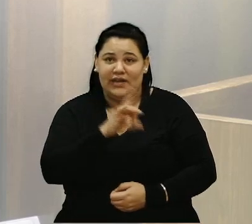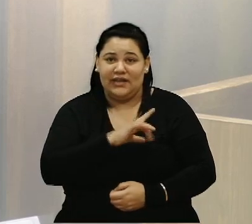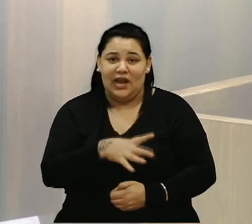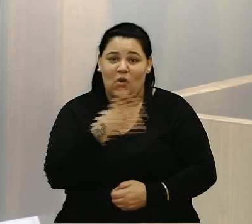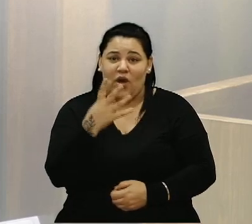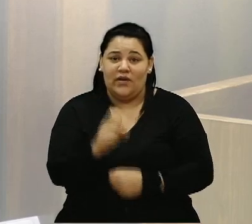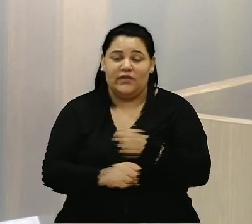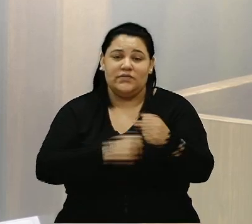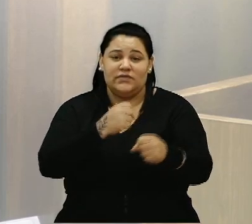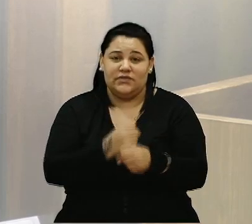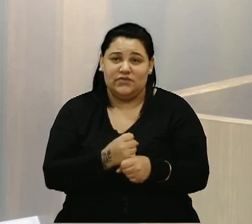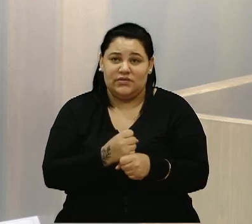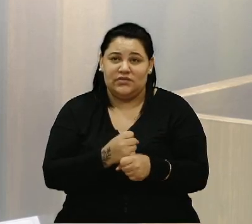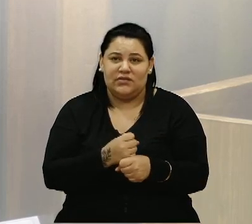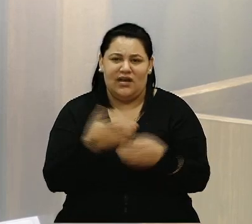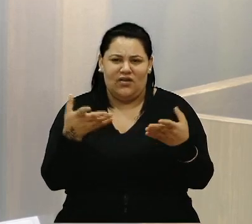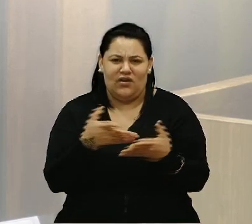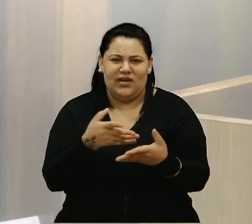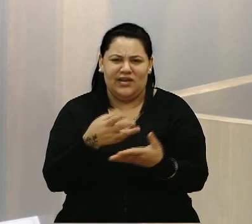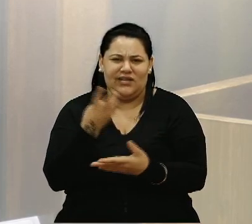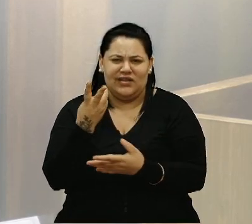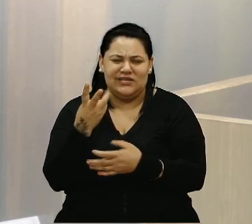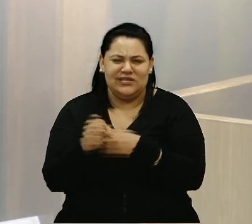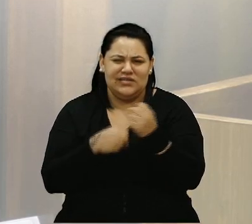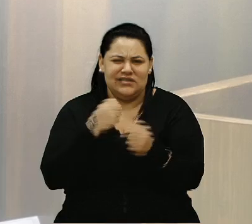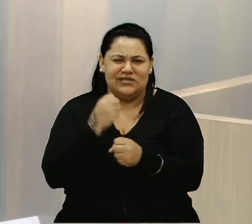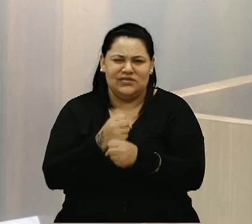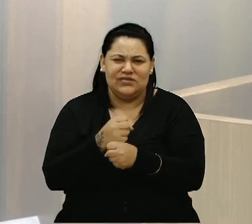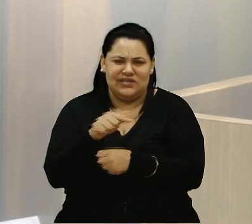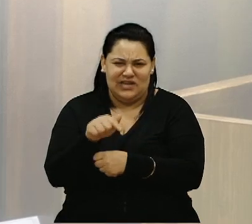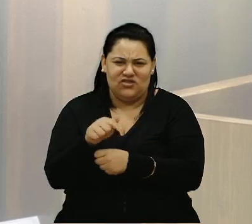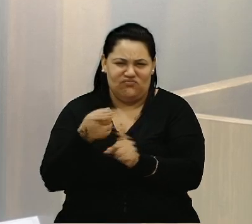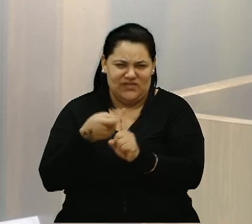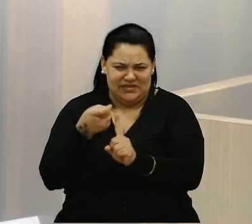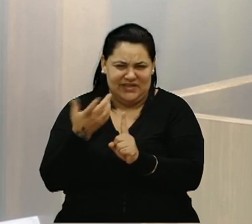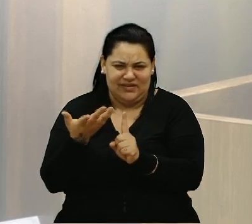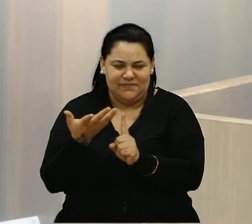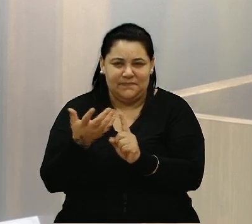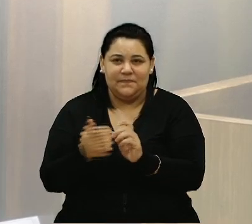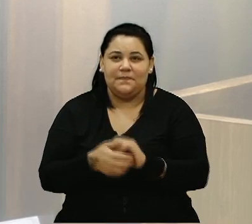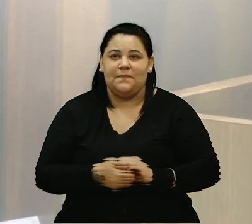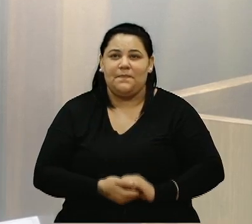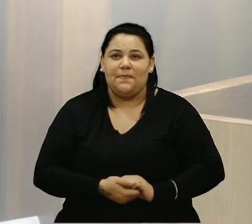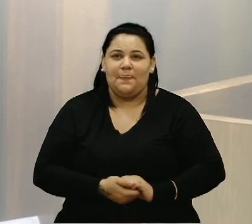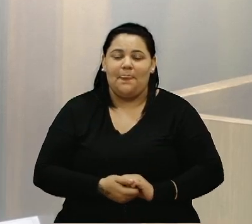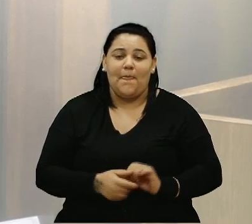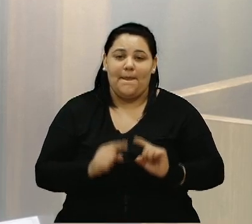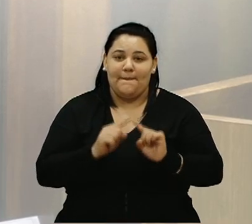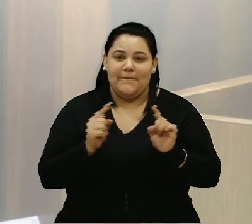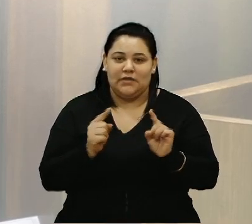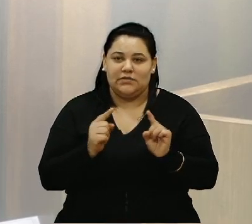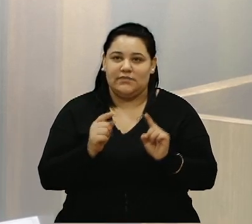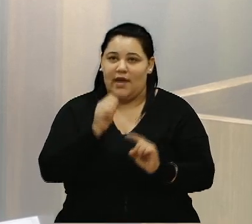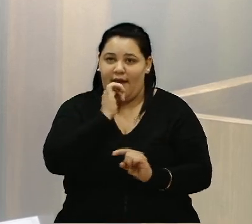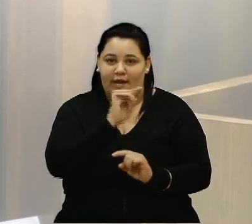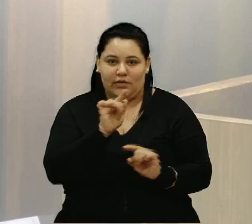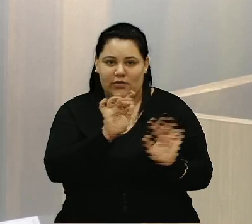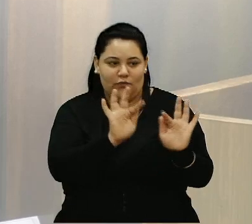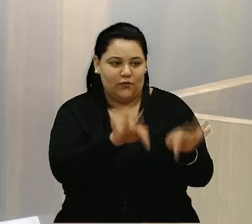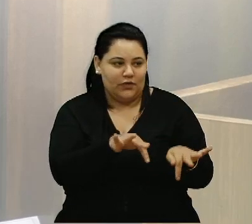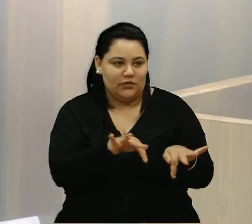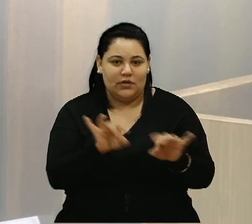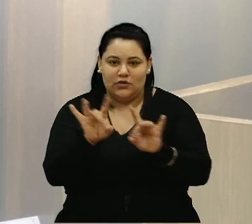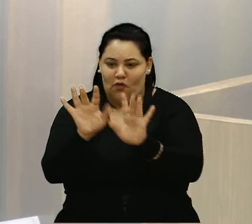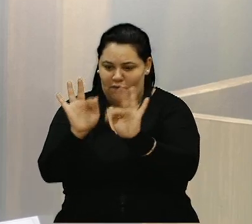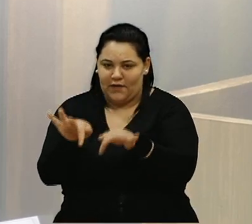anos, agora deve ser o que, três anos e sete, mas não acabou ainda, acaba só em